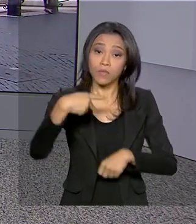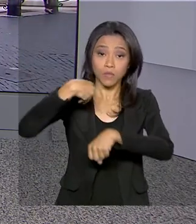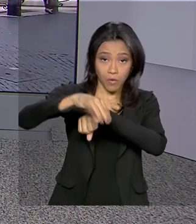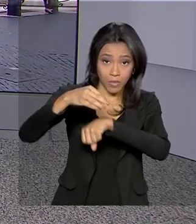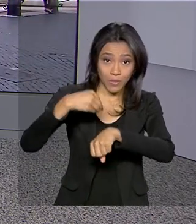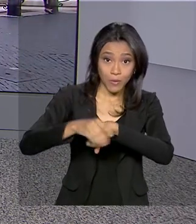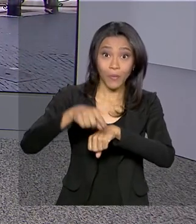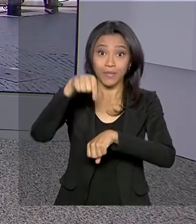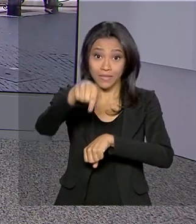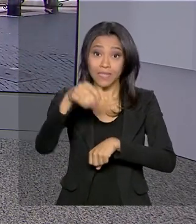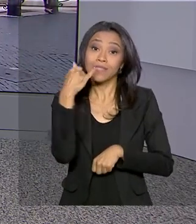Itália, aqui para o Brasil em Dia.